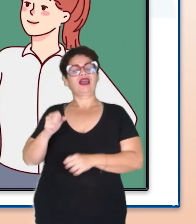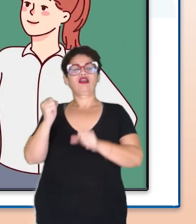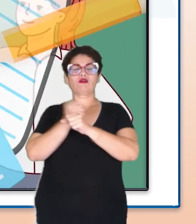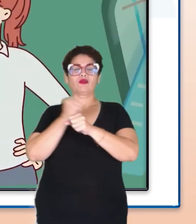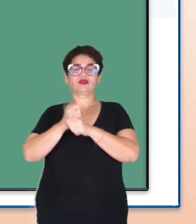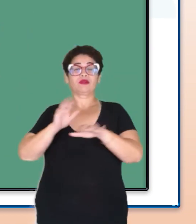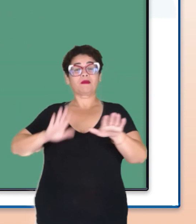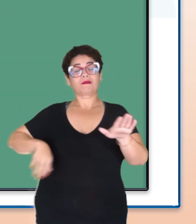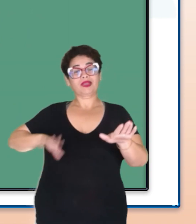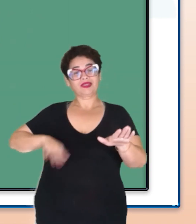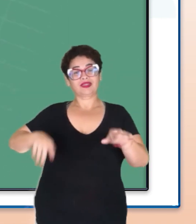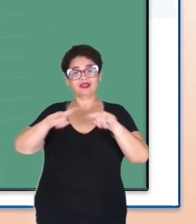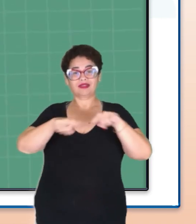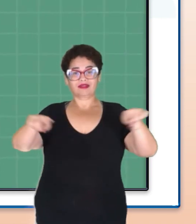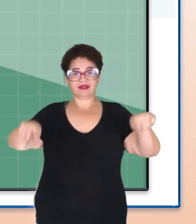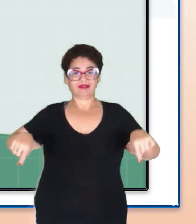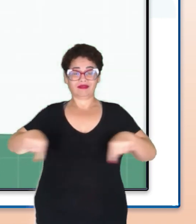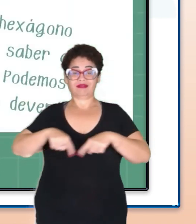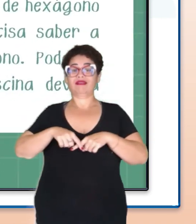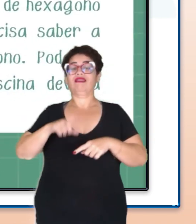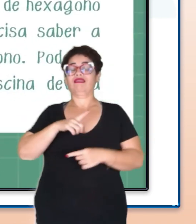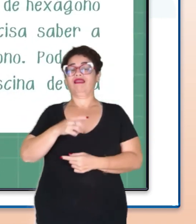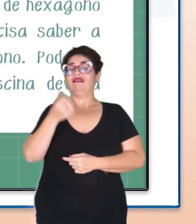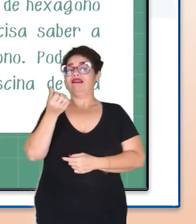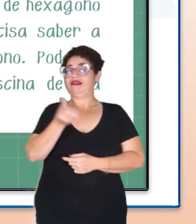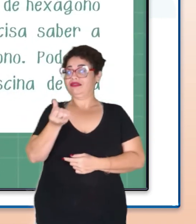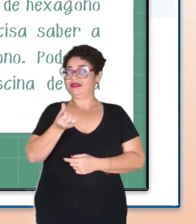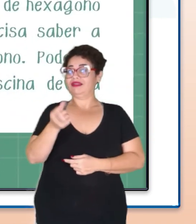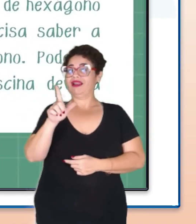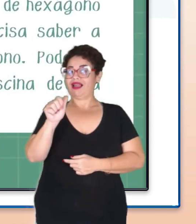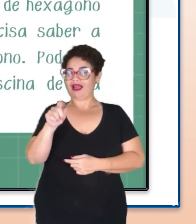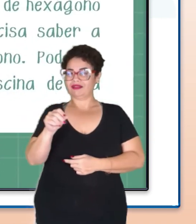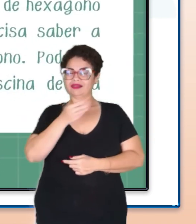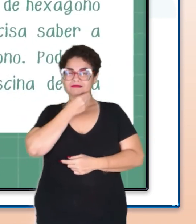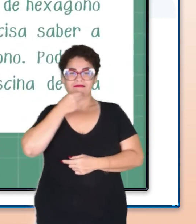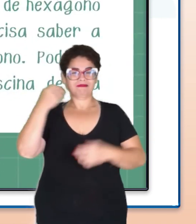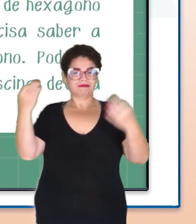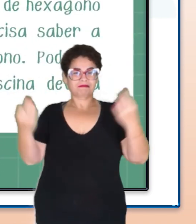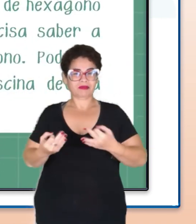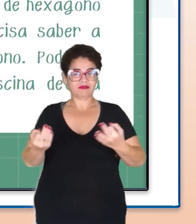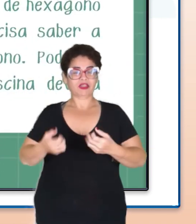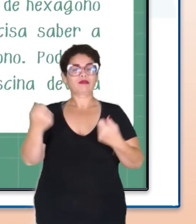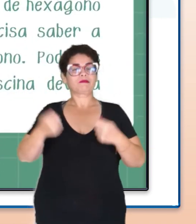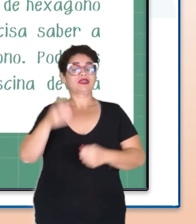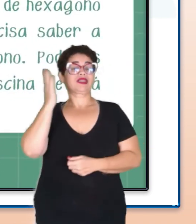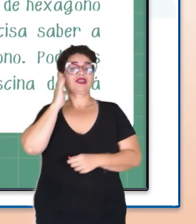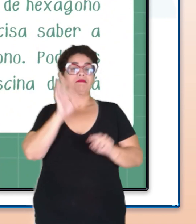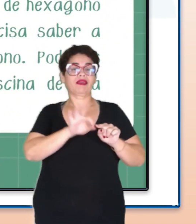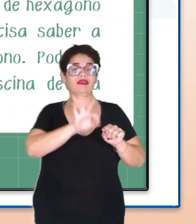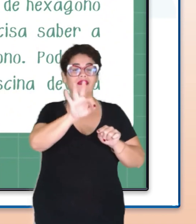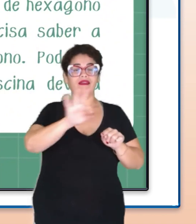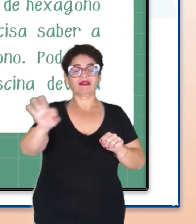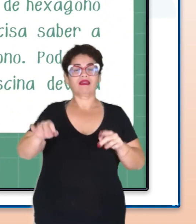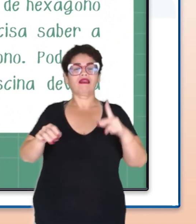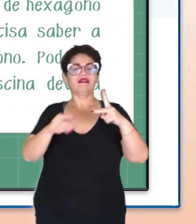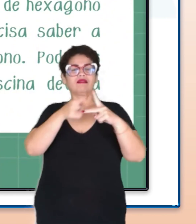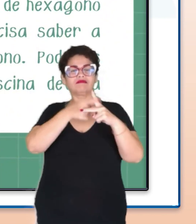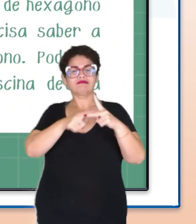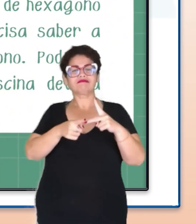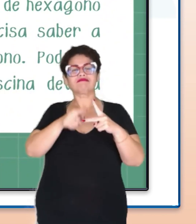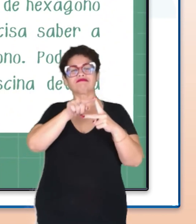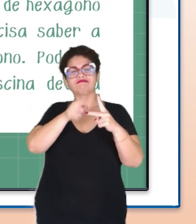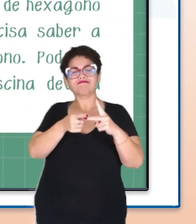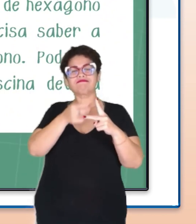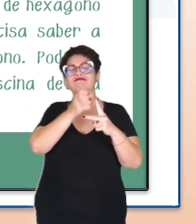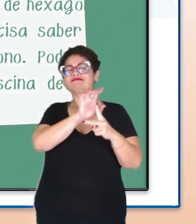construindo uma piscina em formato de hexágono regular. E para que fique perfeita, ela precisa saber a medida de cada ângulo interno desse